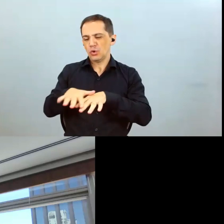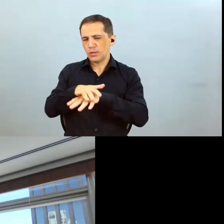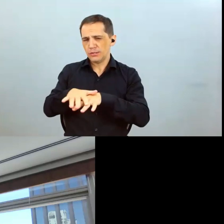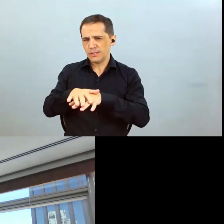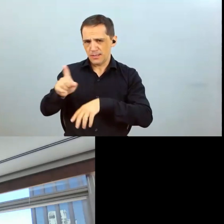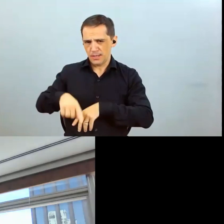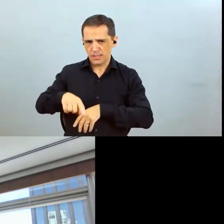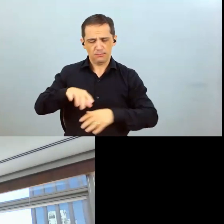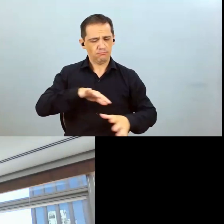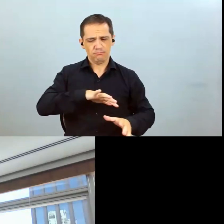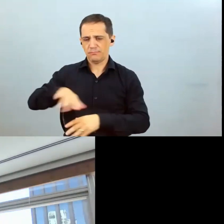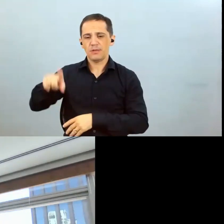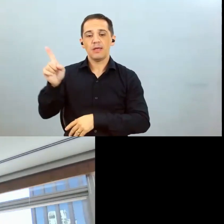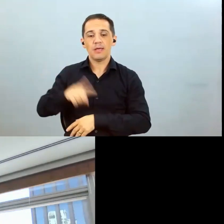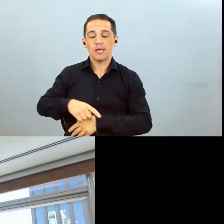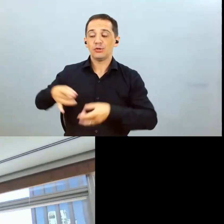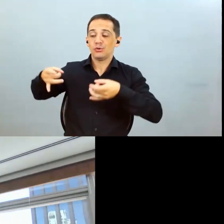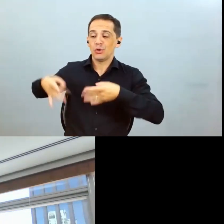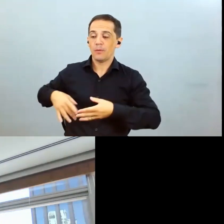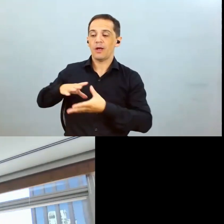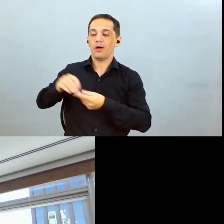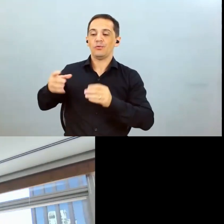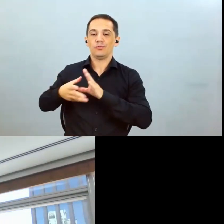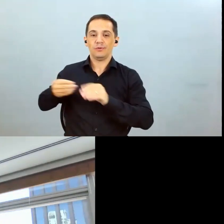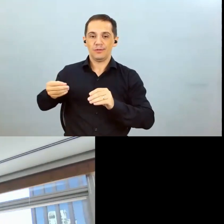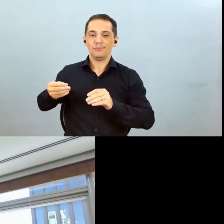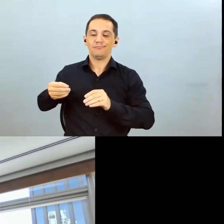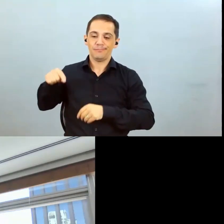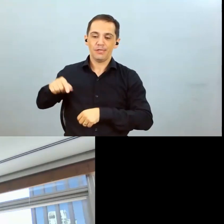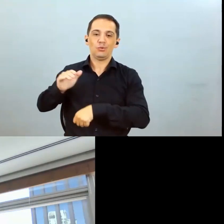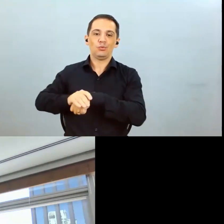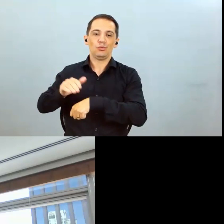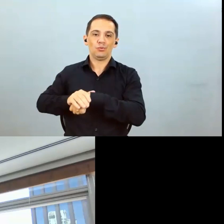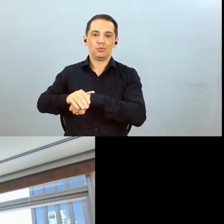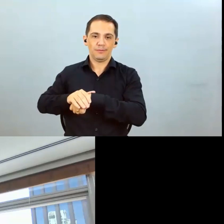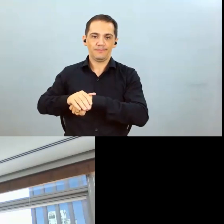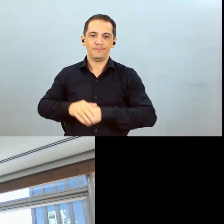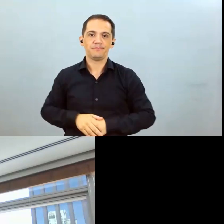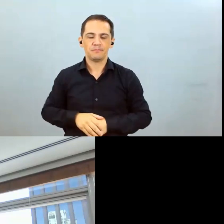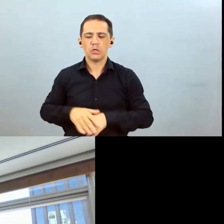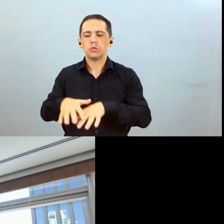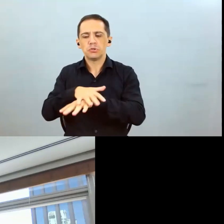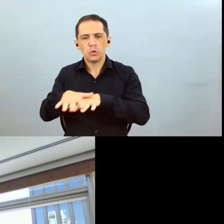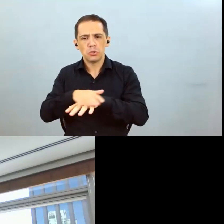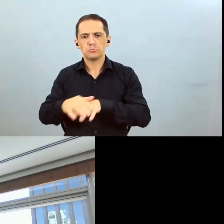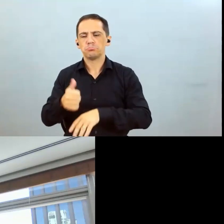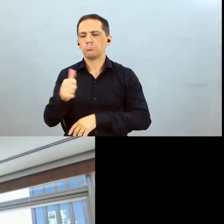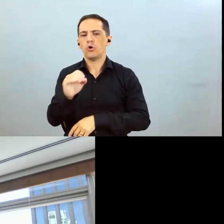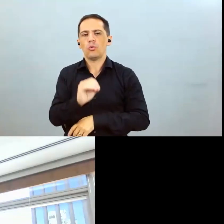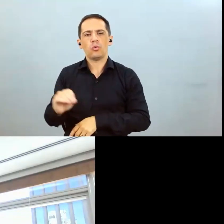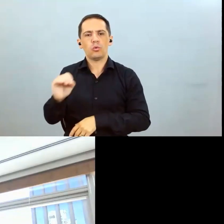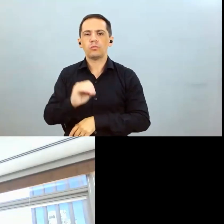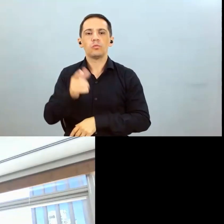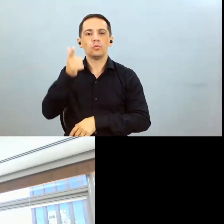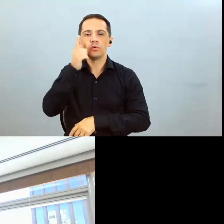ano anterior para ser entregue nesse primeiro trimestre e a soja do primeiro trimestre foi muito boa. Inclusive, o resultado